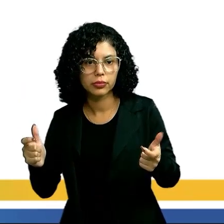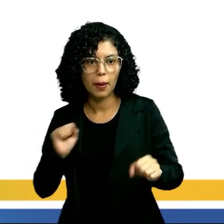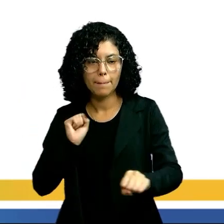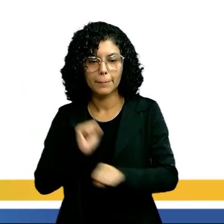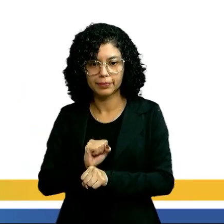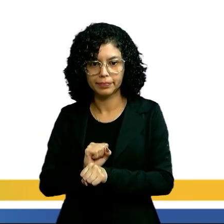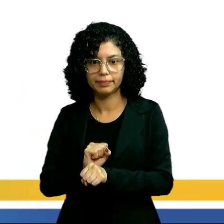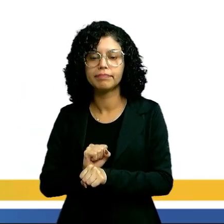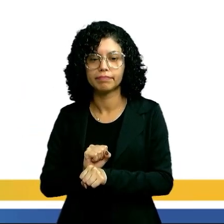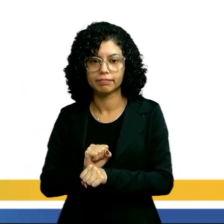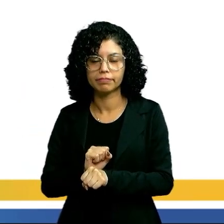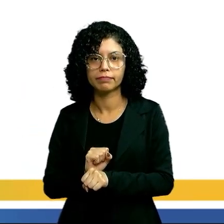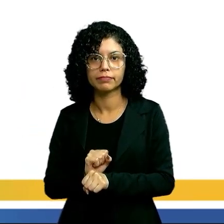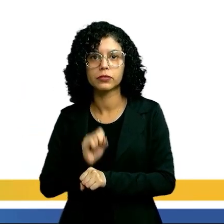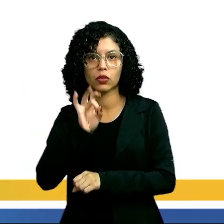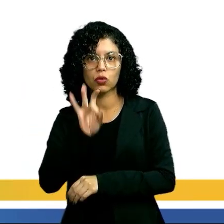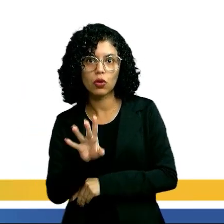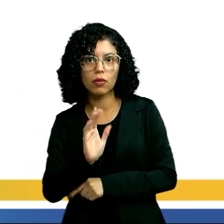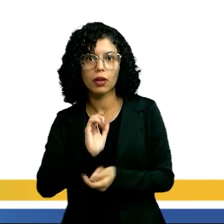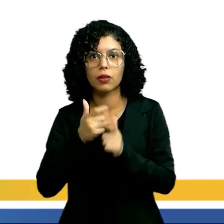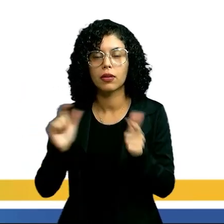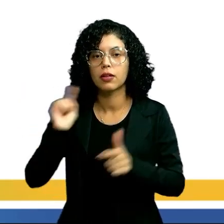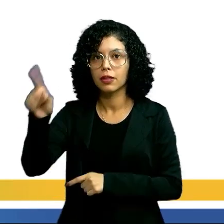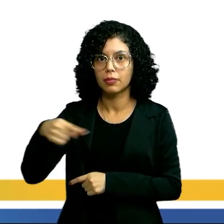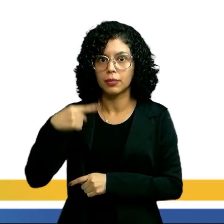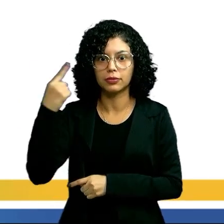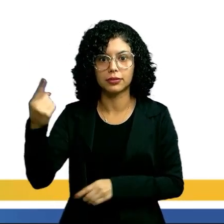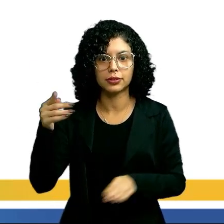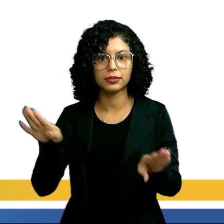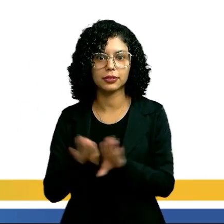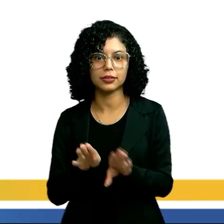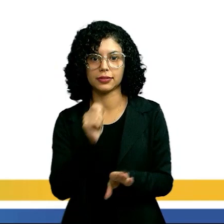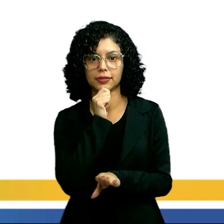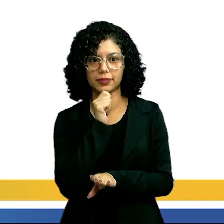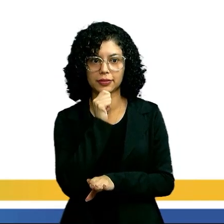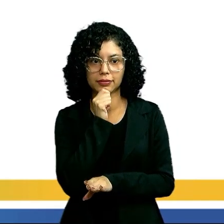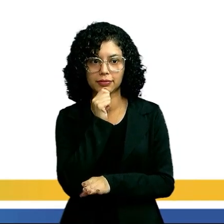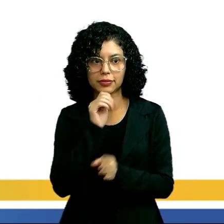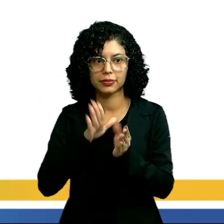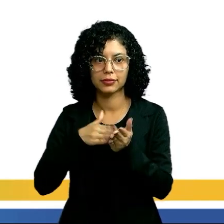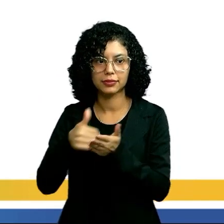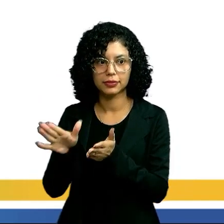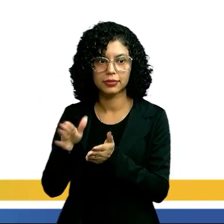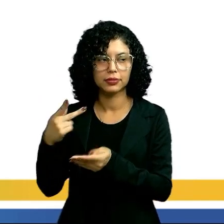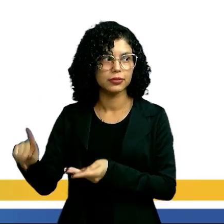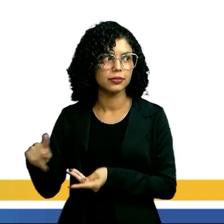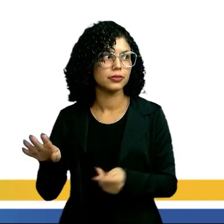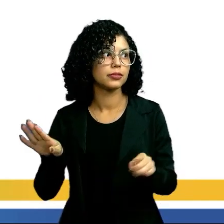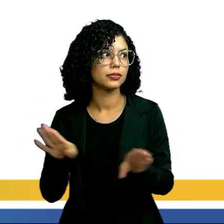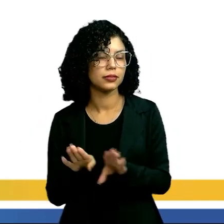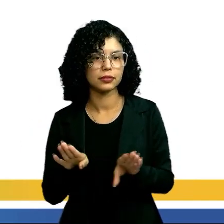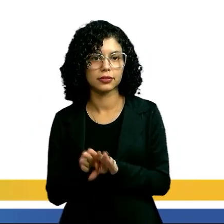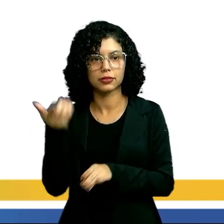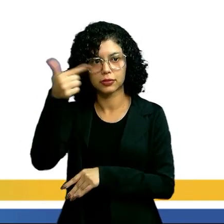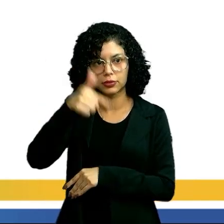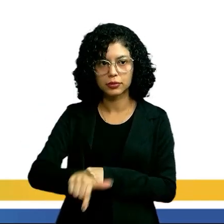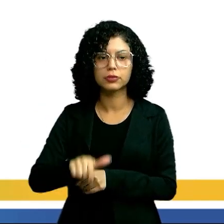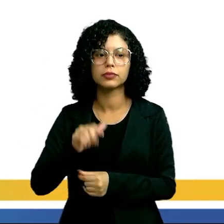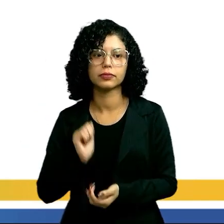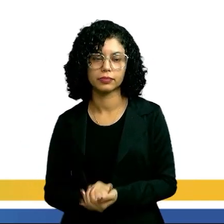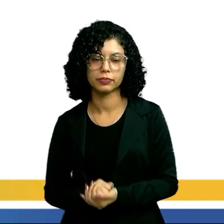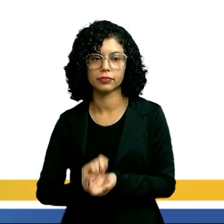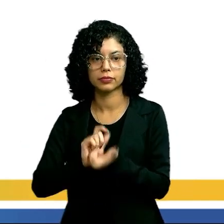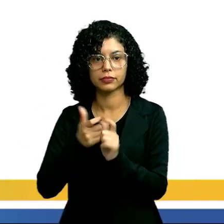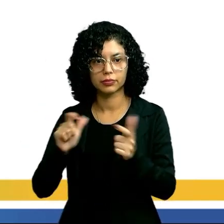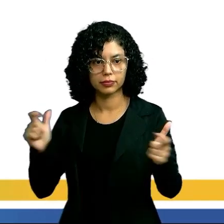para de crescer. Ele só vai crescer depois que a muda sai dele, tornando novamente o seu